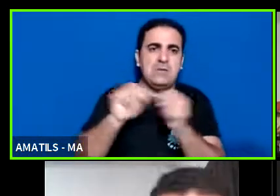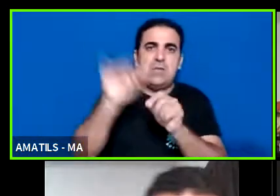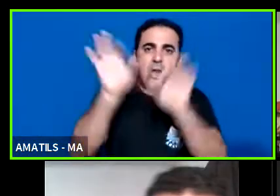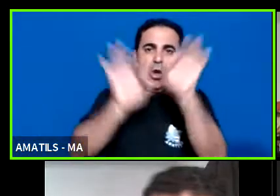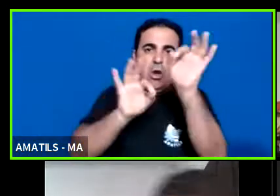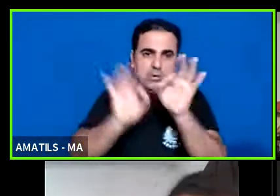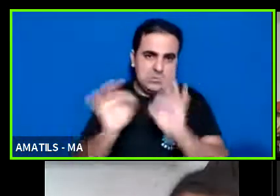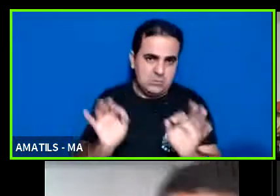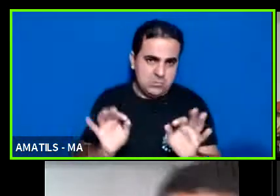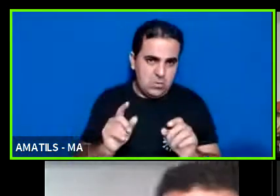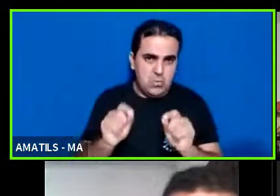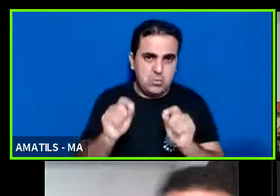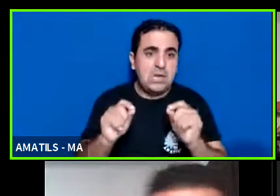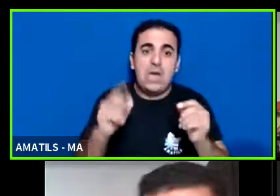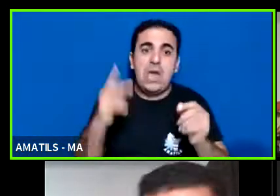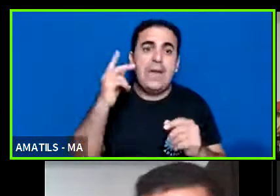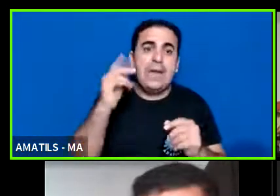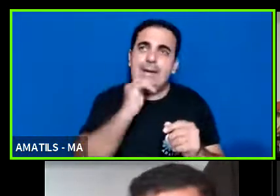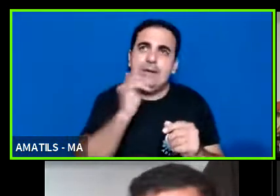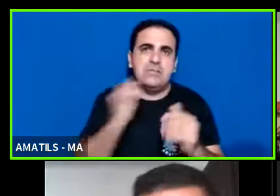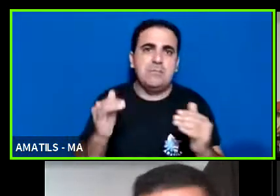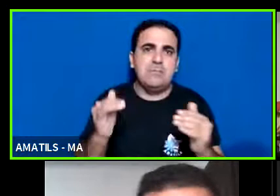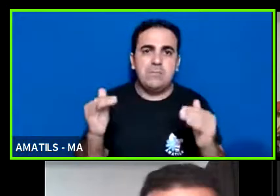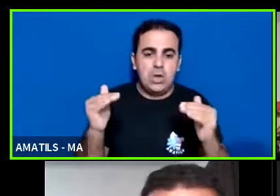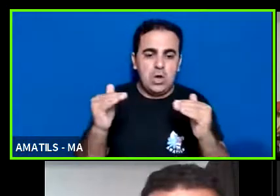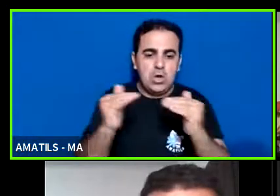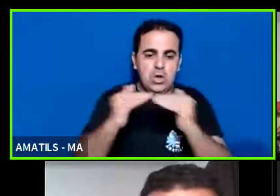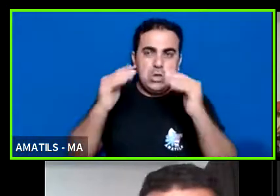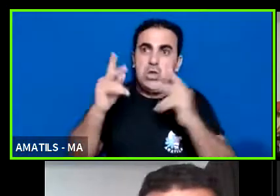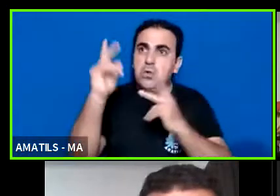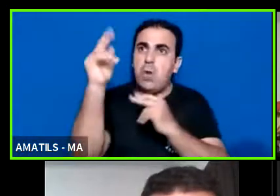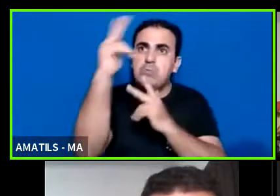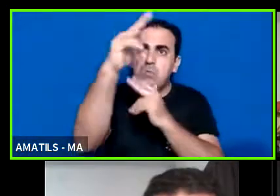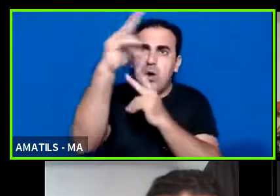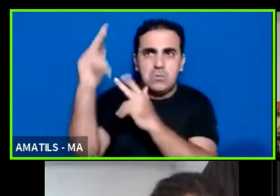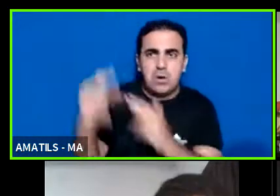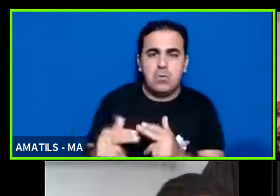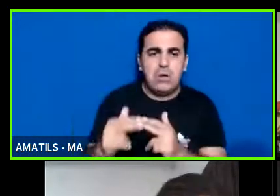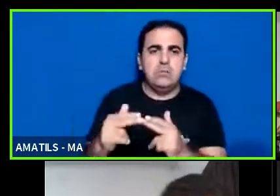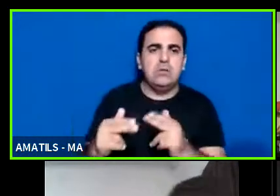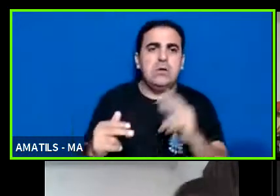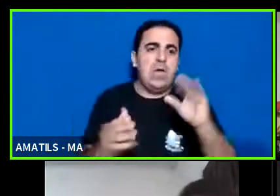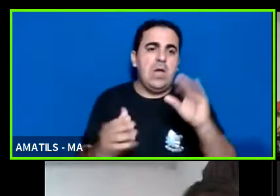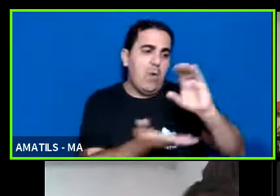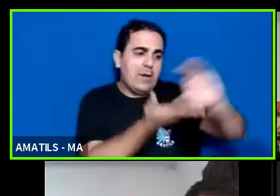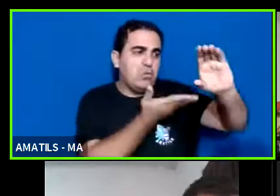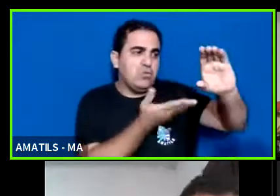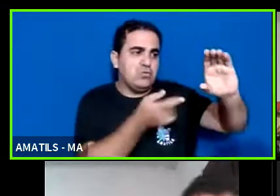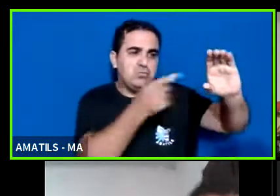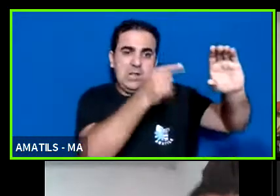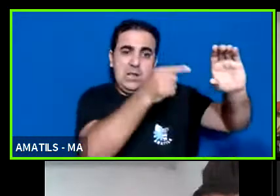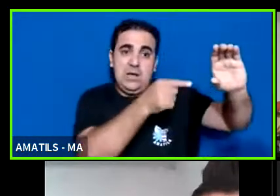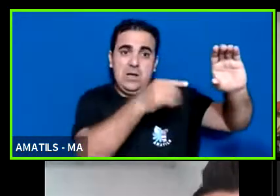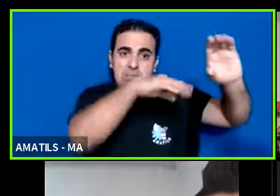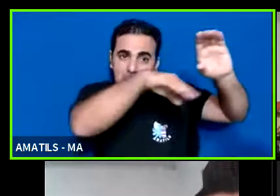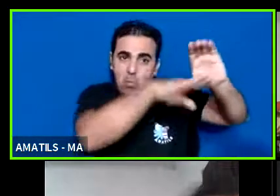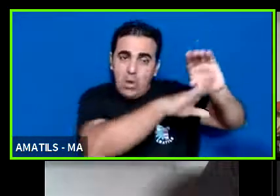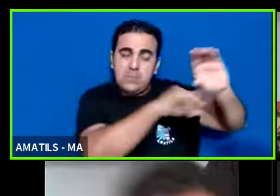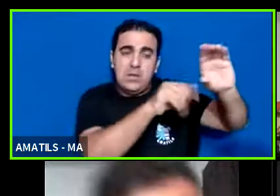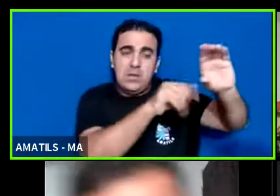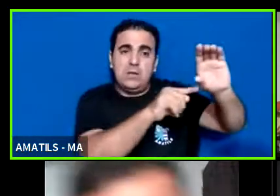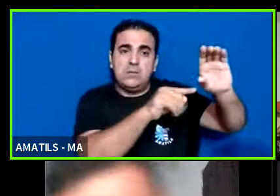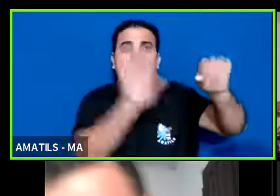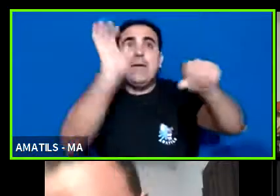o que é comum a todos o recurso está lá ele precisa ser executado dessa forma de que forma que o Estado se